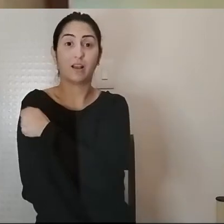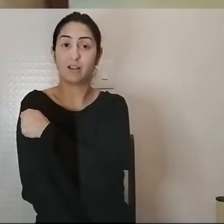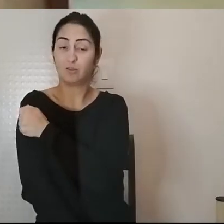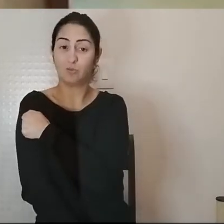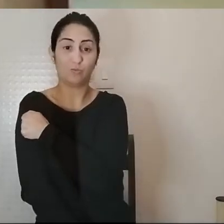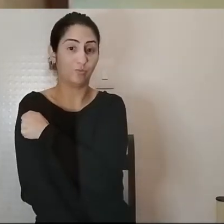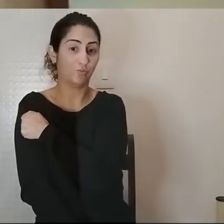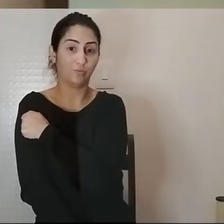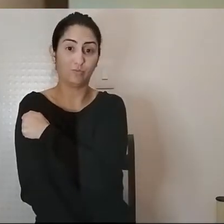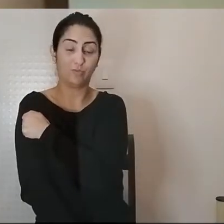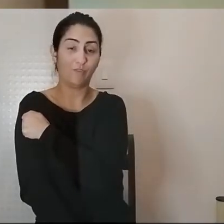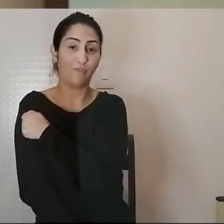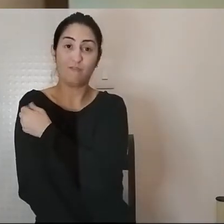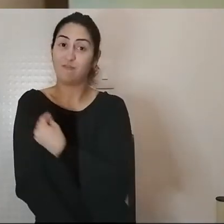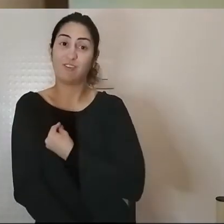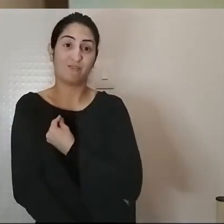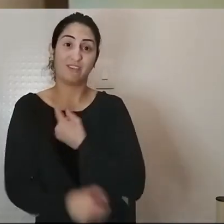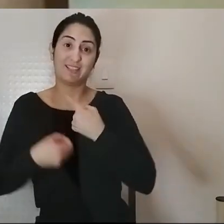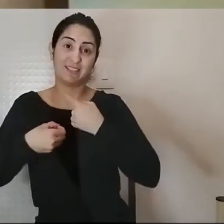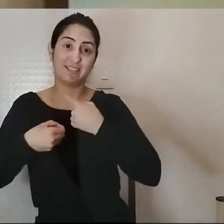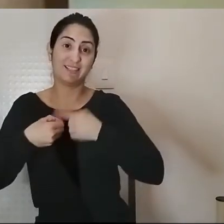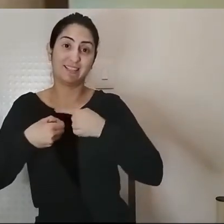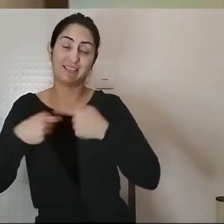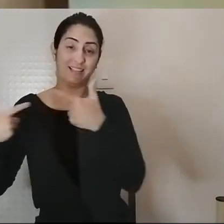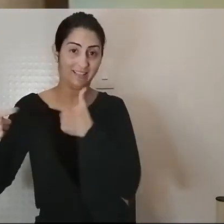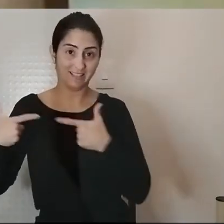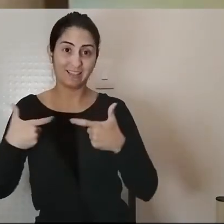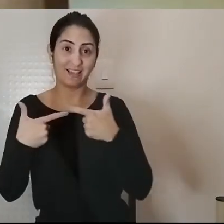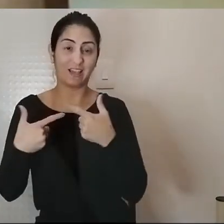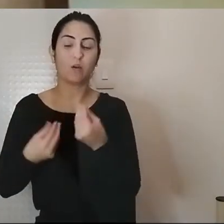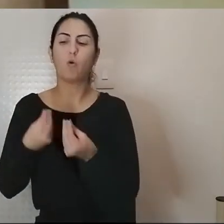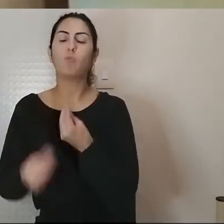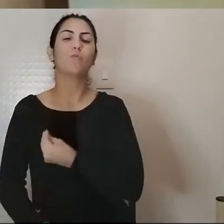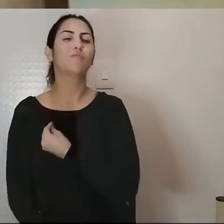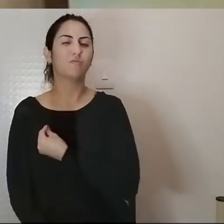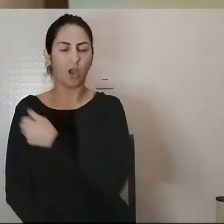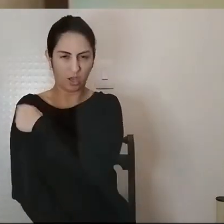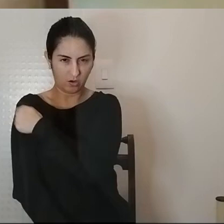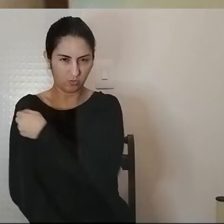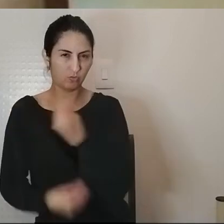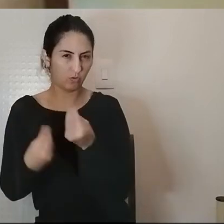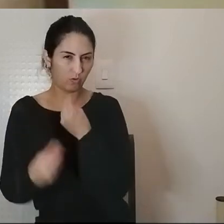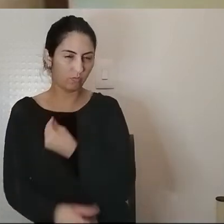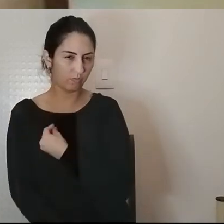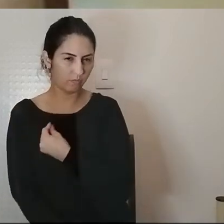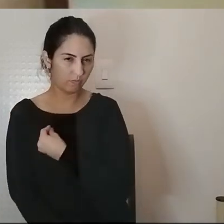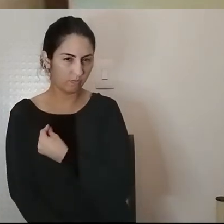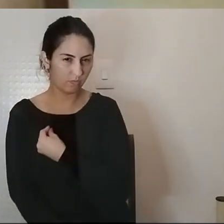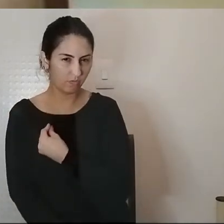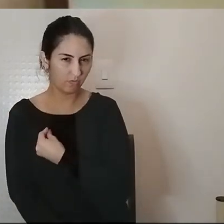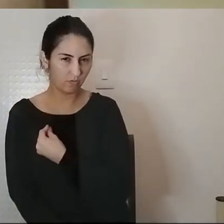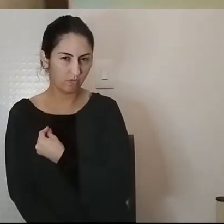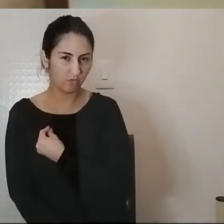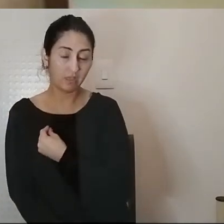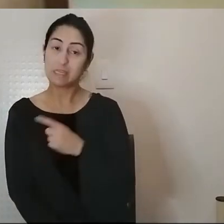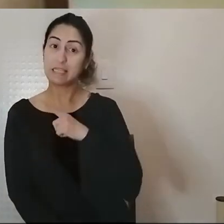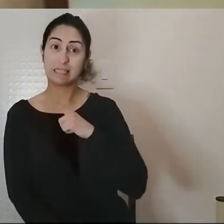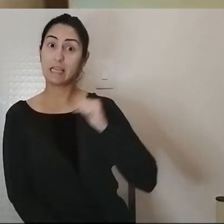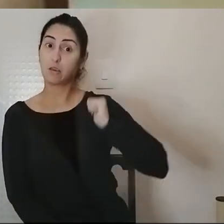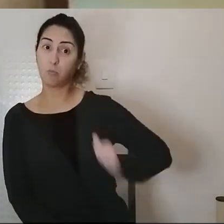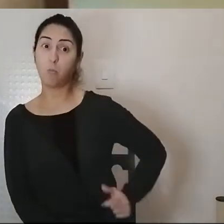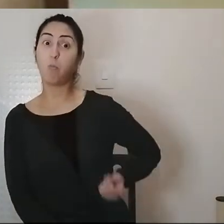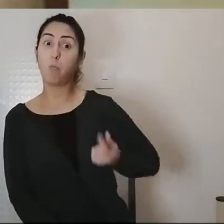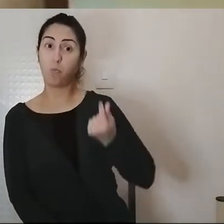residir em Maputo a sobrevivência de muitos destes estudantes que são bolseiros com bolsas